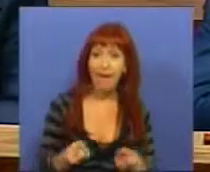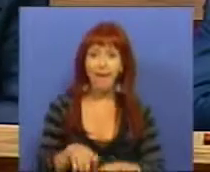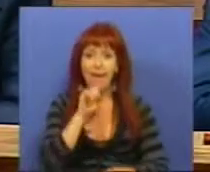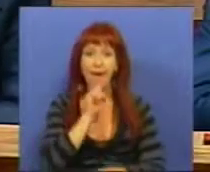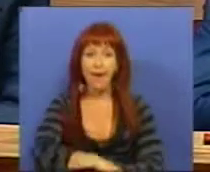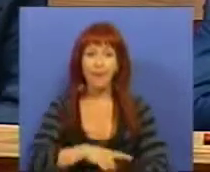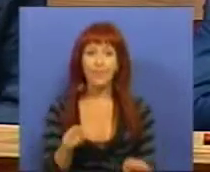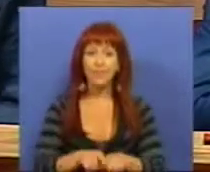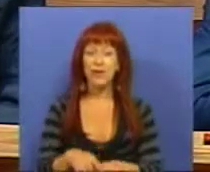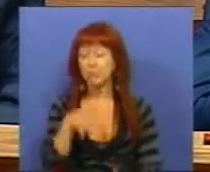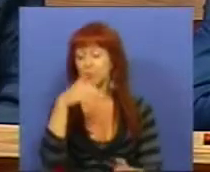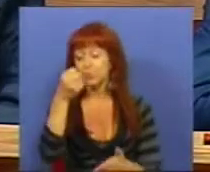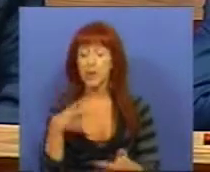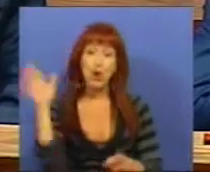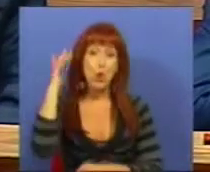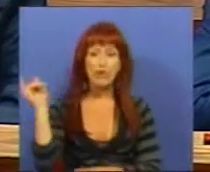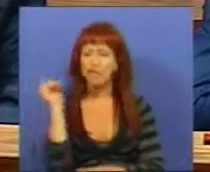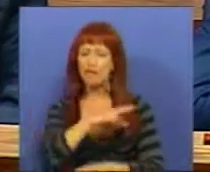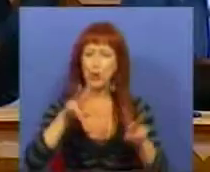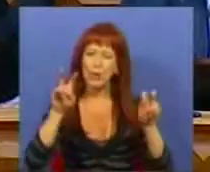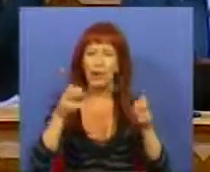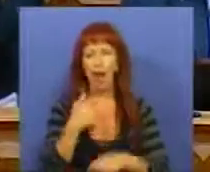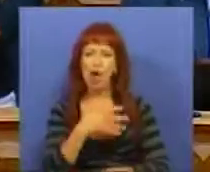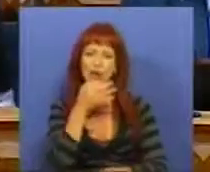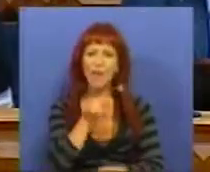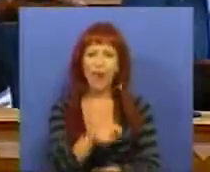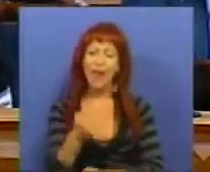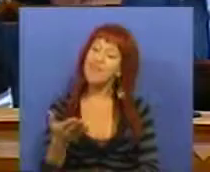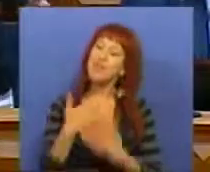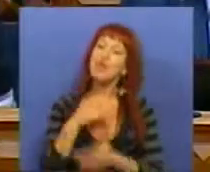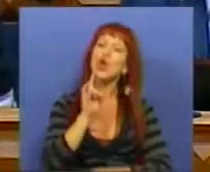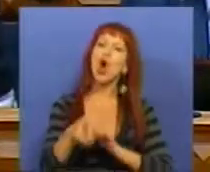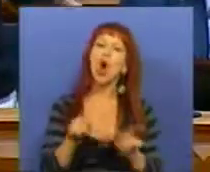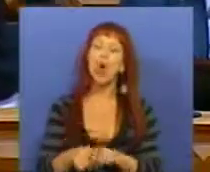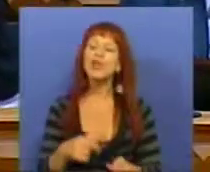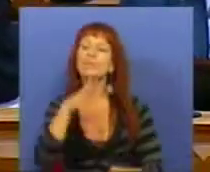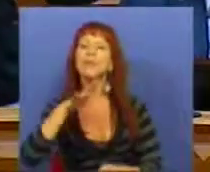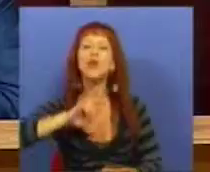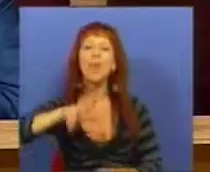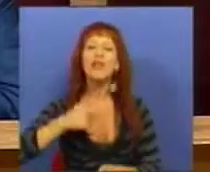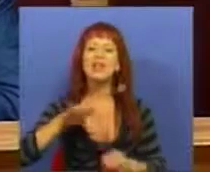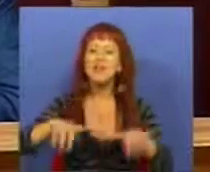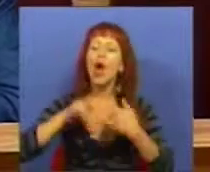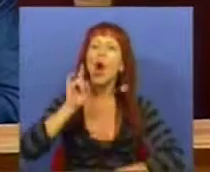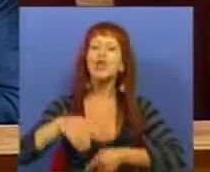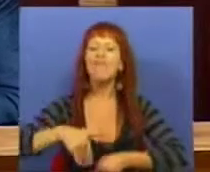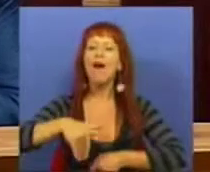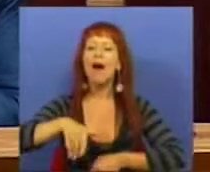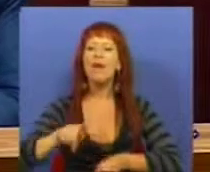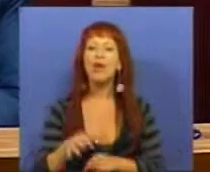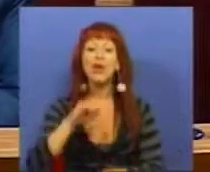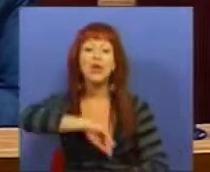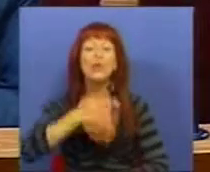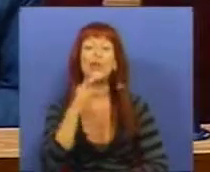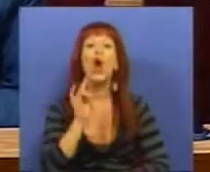porventura, apontando os números frios de que gosta de falar, nos dar conta, dar conta ao país, dar conta à Câmara do que é que vai acontecer ao